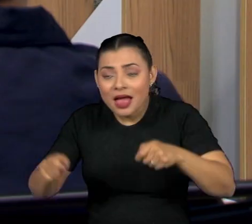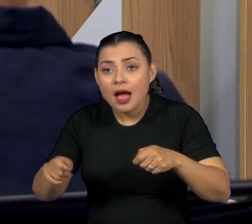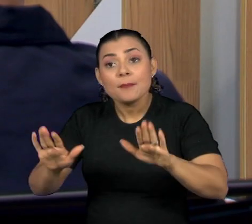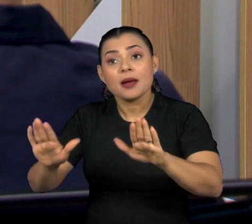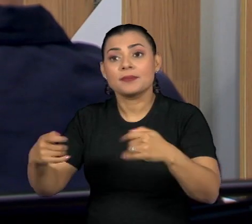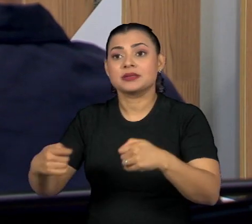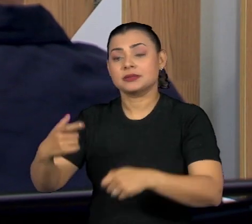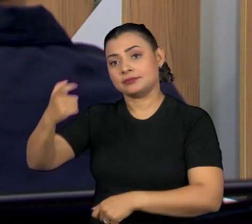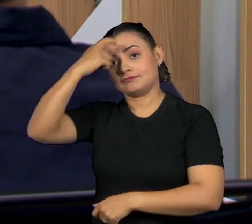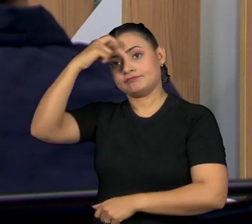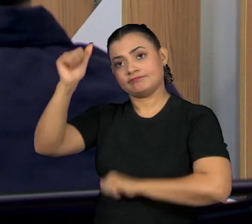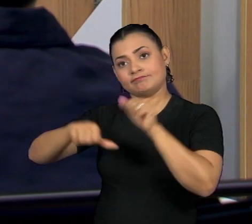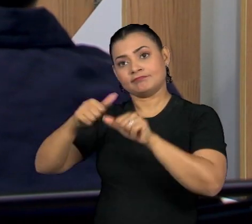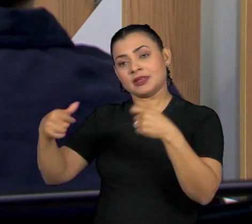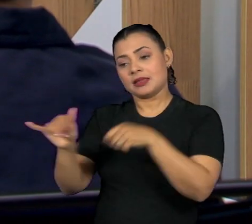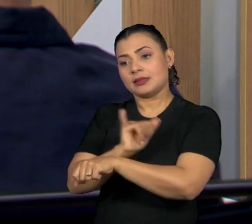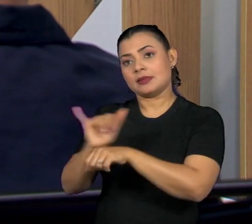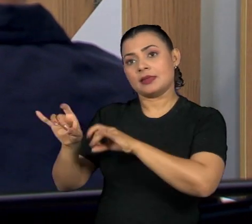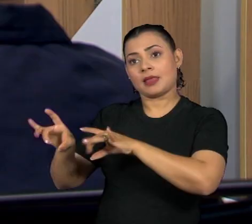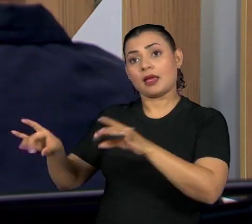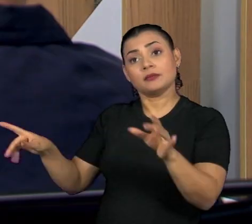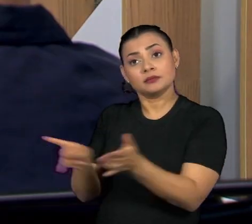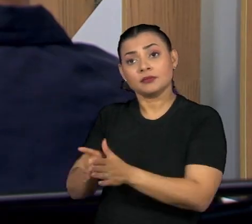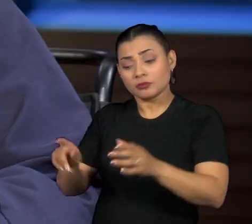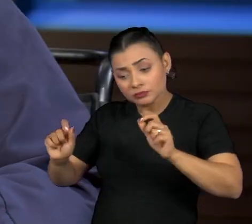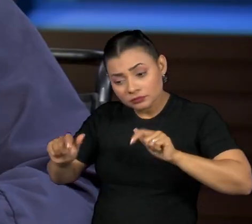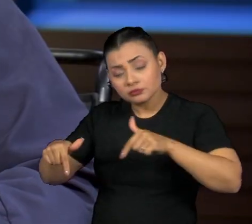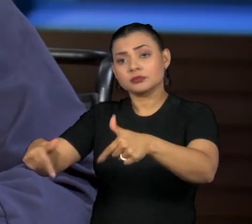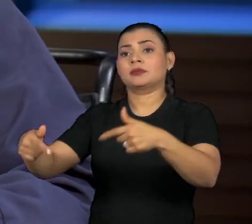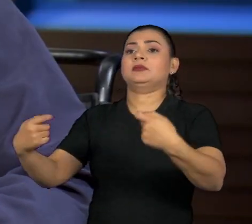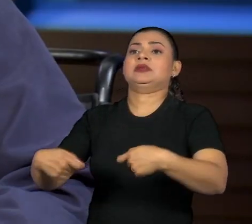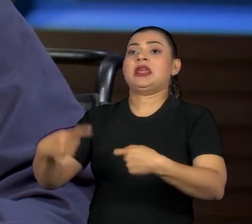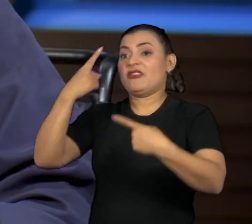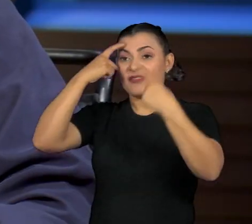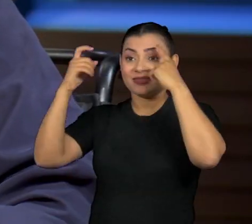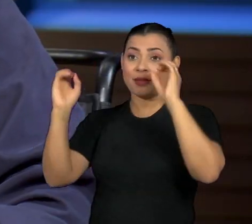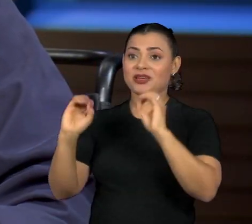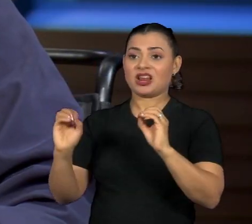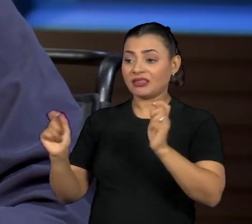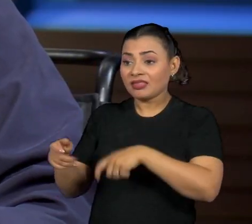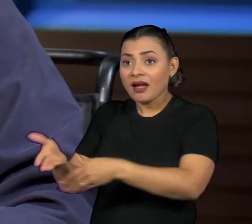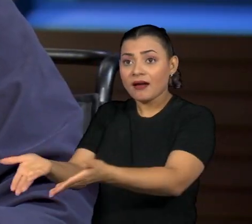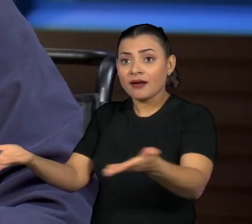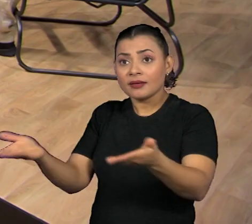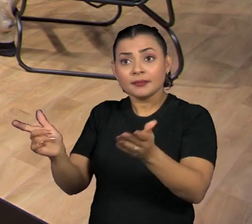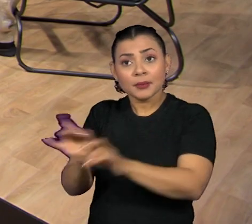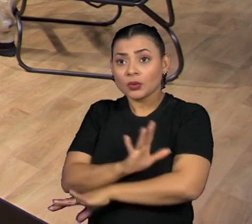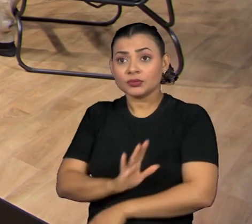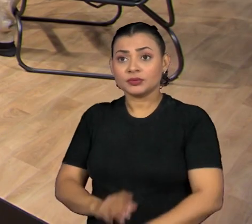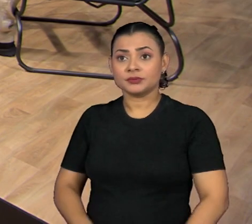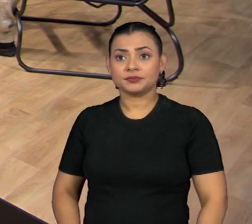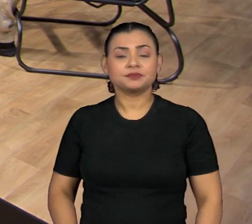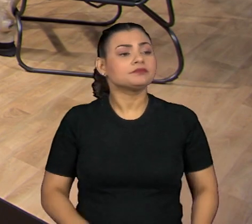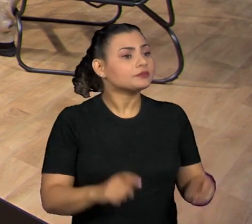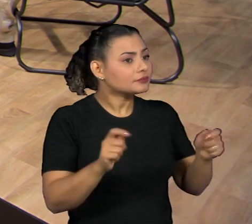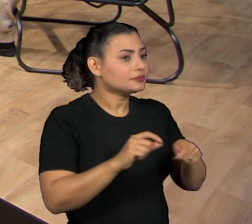querer, é só buscar as técnicas necessárias e disponíveis, não precisa inventar mais nada. E sabemos como fazer, não é, Mercedes?